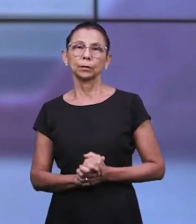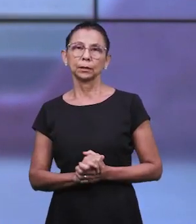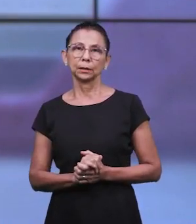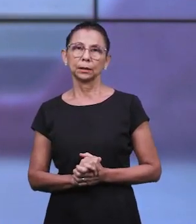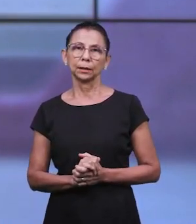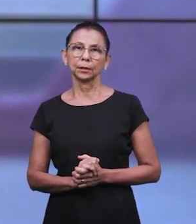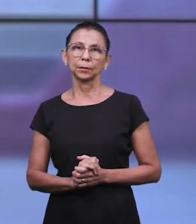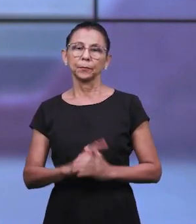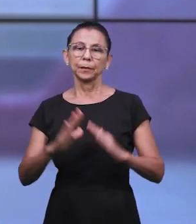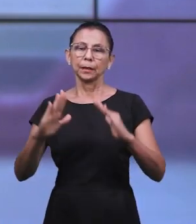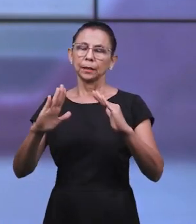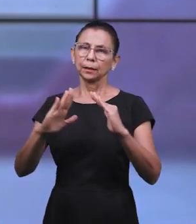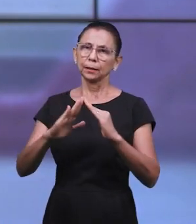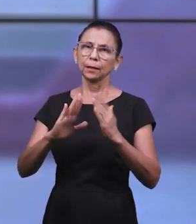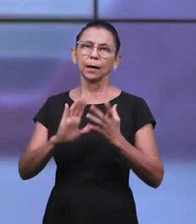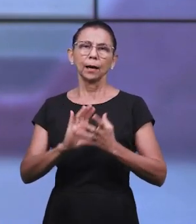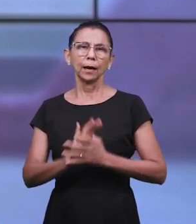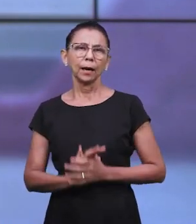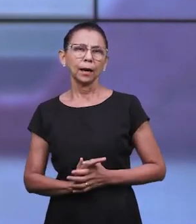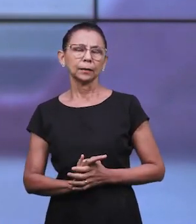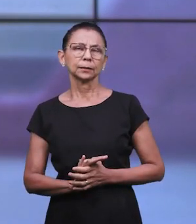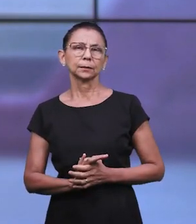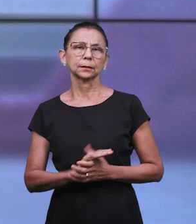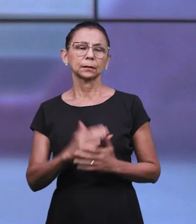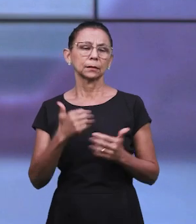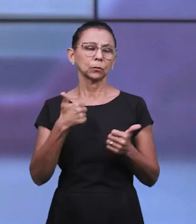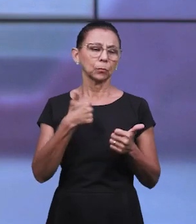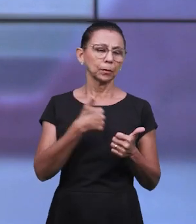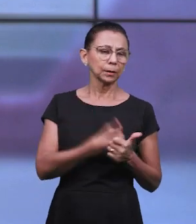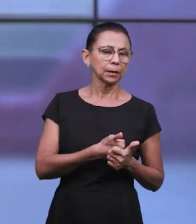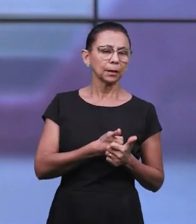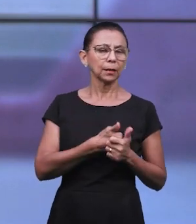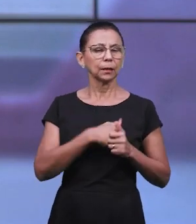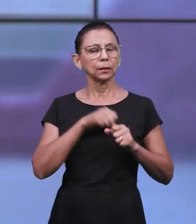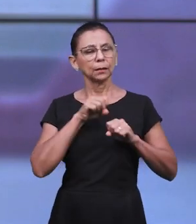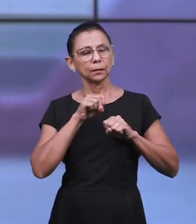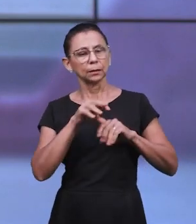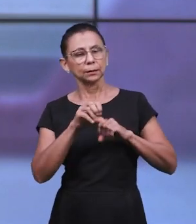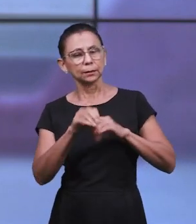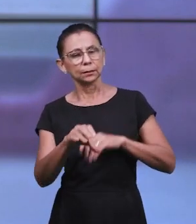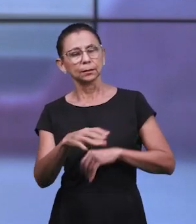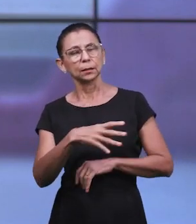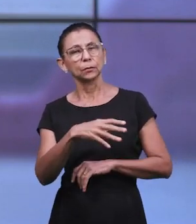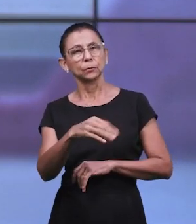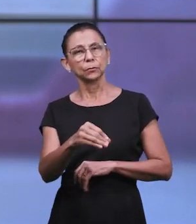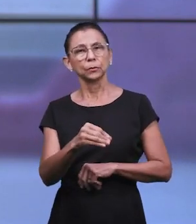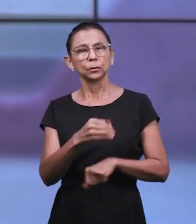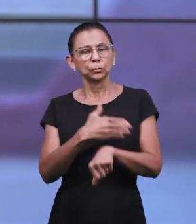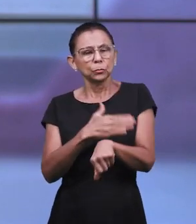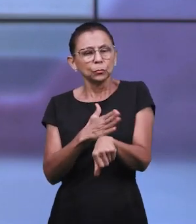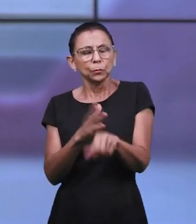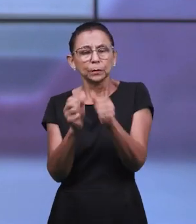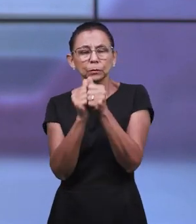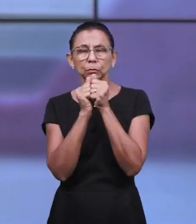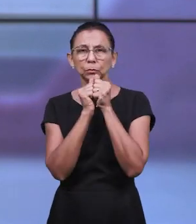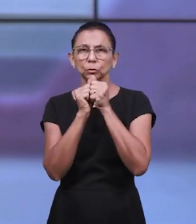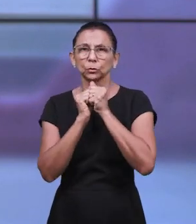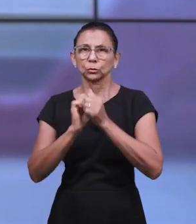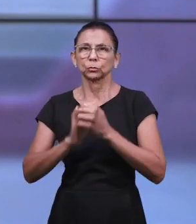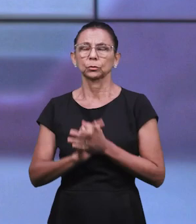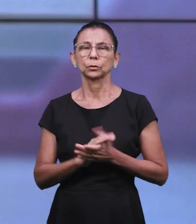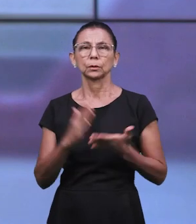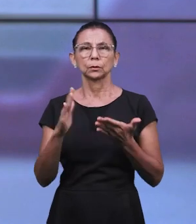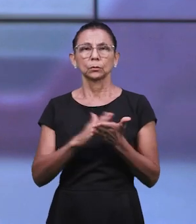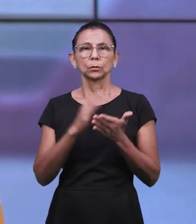Ensinar em casa, andando no caminho, levantando, deitando, em todos os momentos que estivermos juntos. A